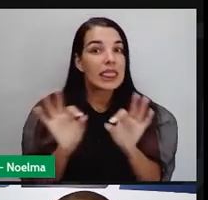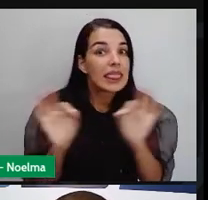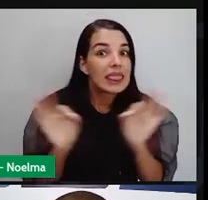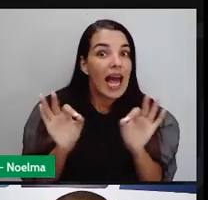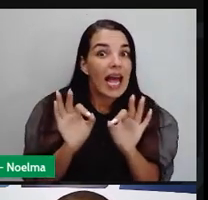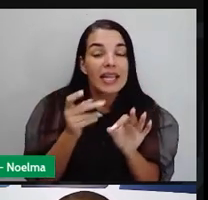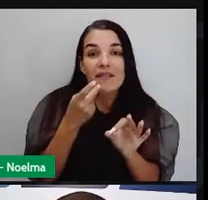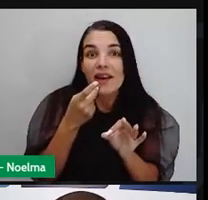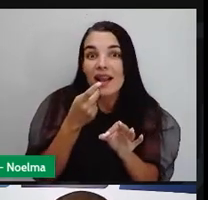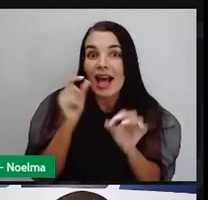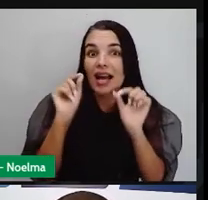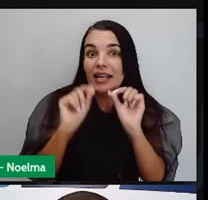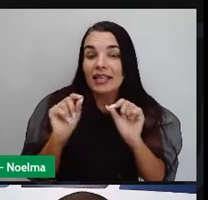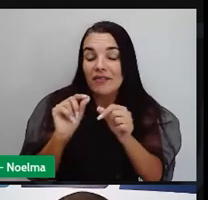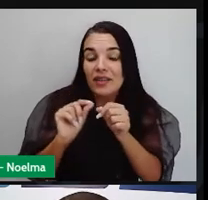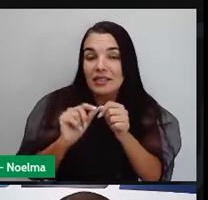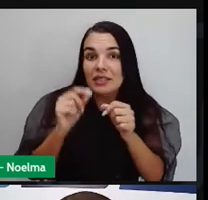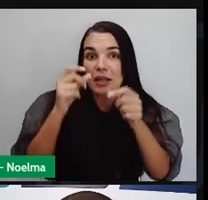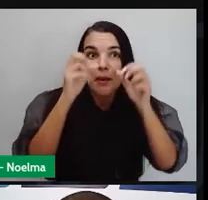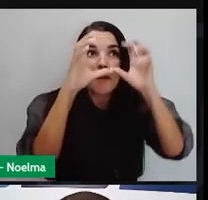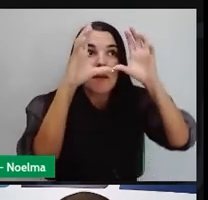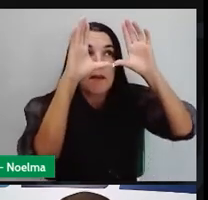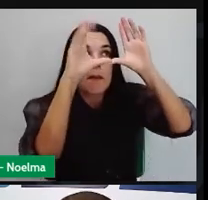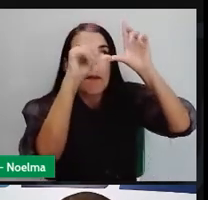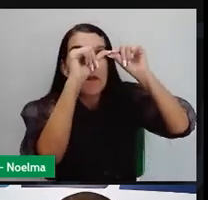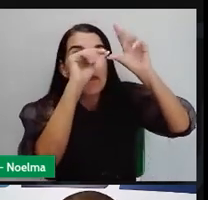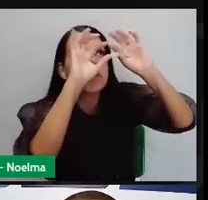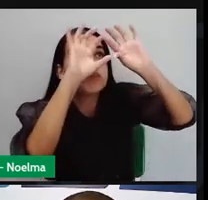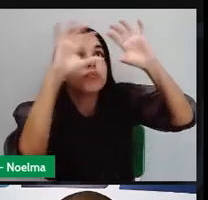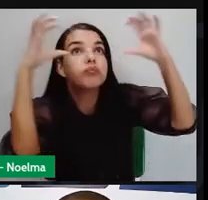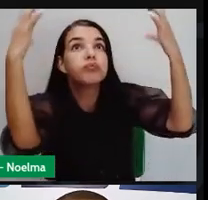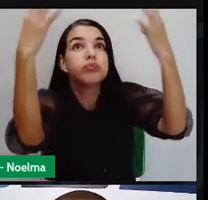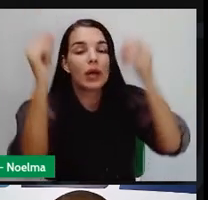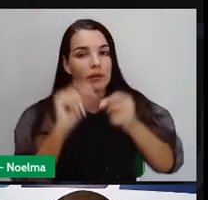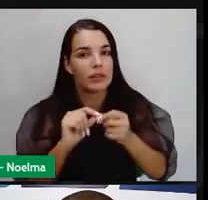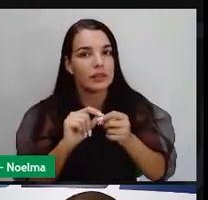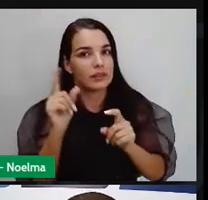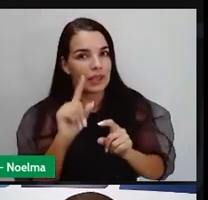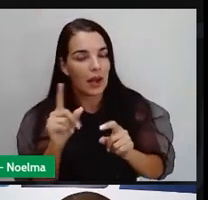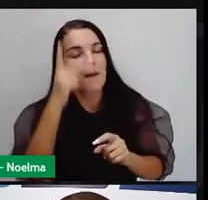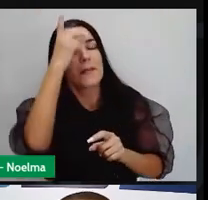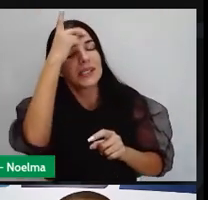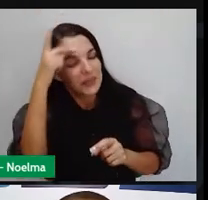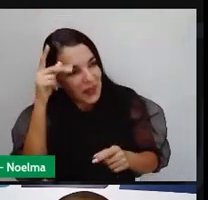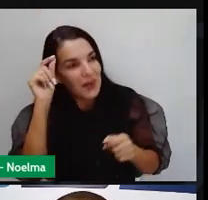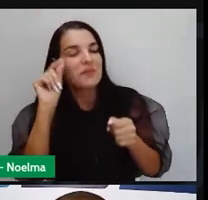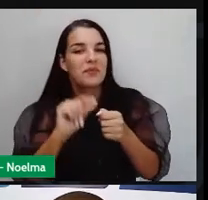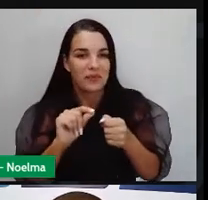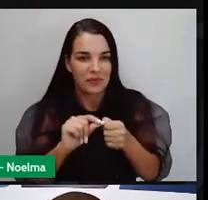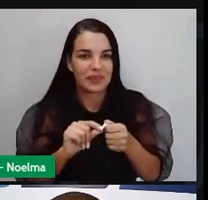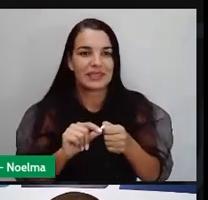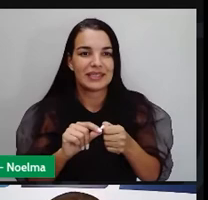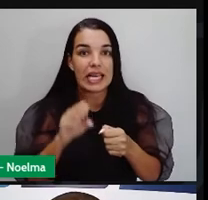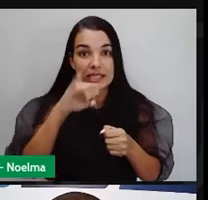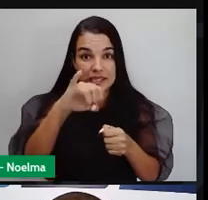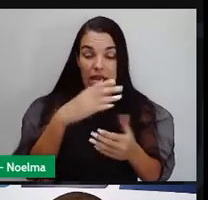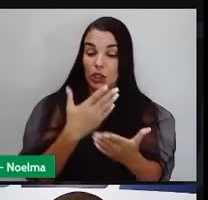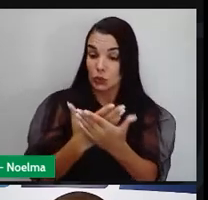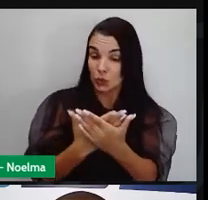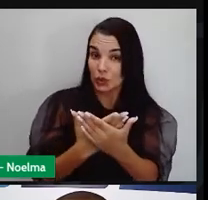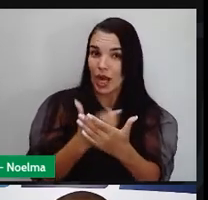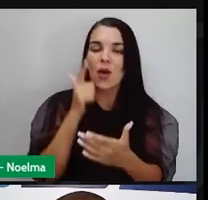que foi coisa de extraterrestre, não. Foi coisa de ser humano, que se dedicou e trabalhou. Quem estuda consegue fazer coisas